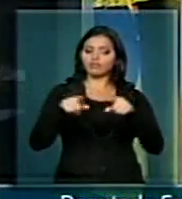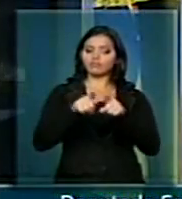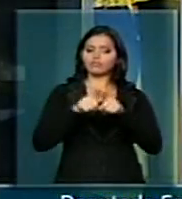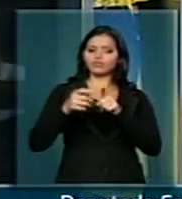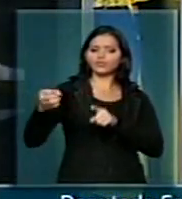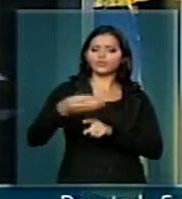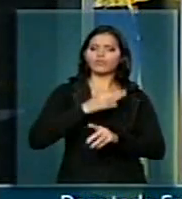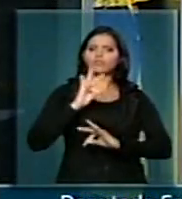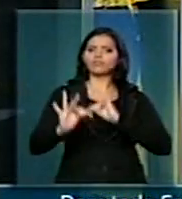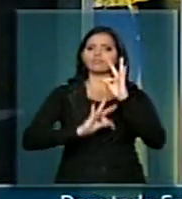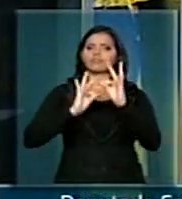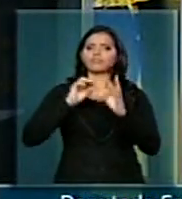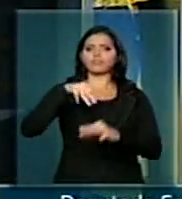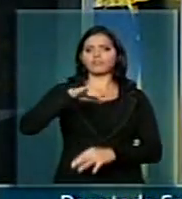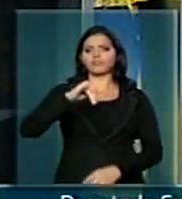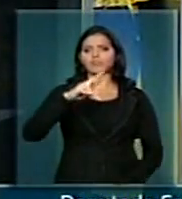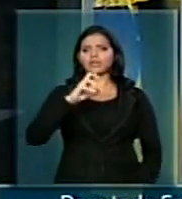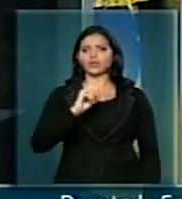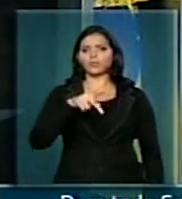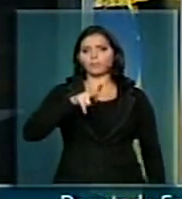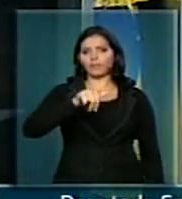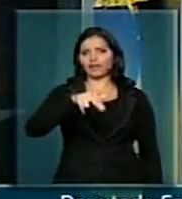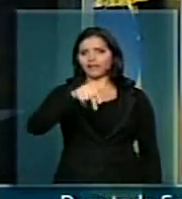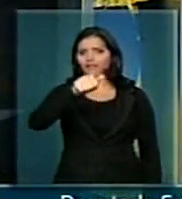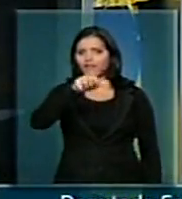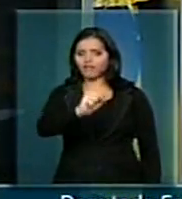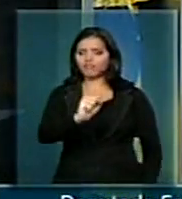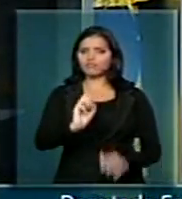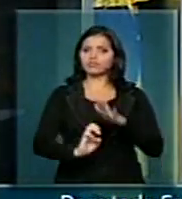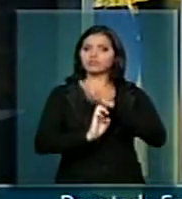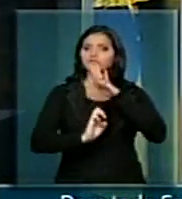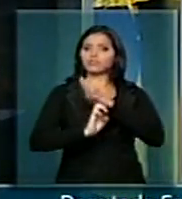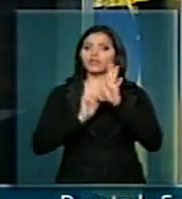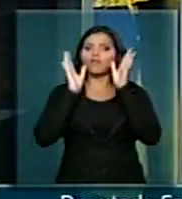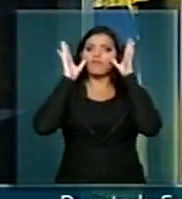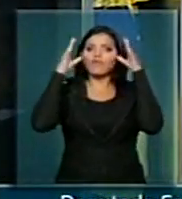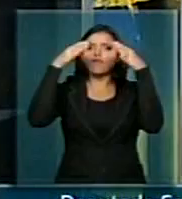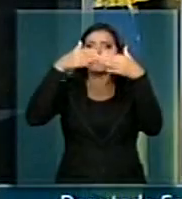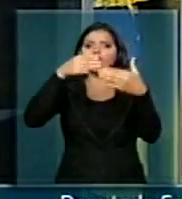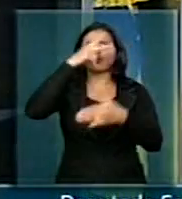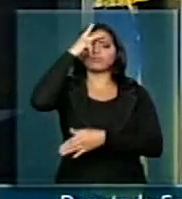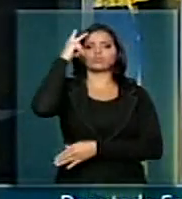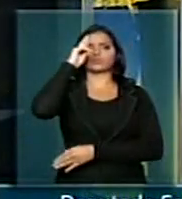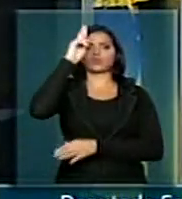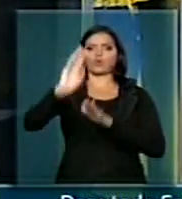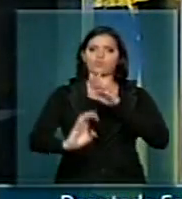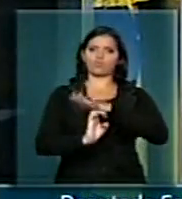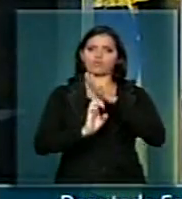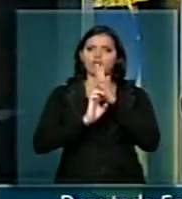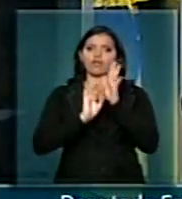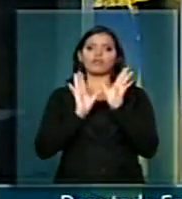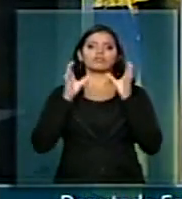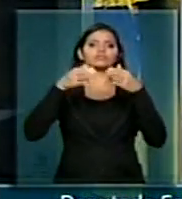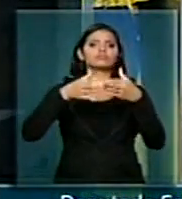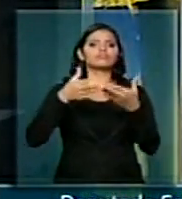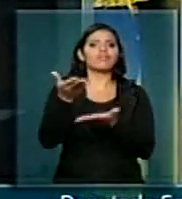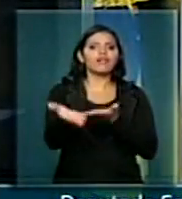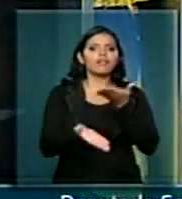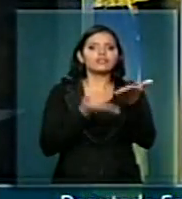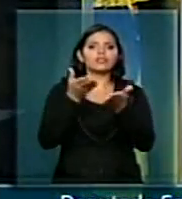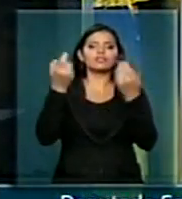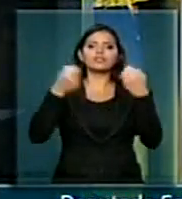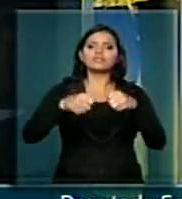inovação das micro e pequenas empresas. O foco dos empreendedores está voltado para atender as